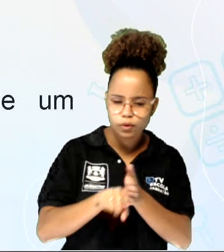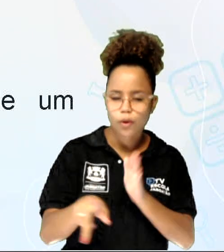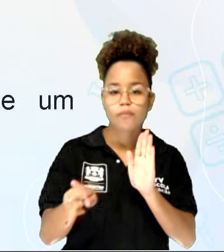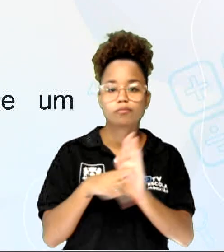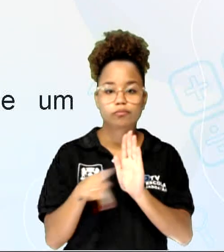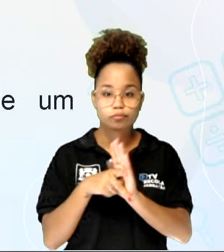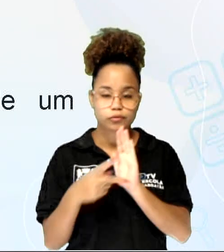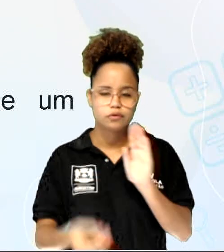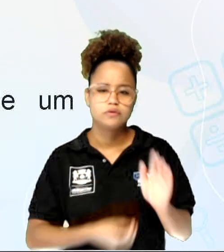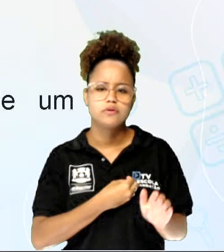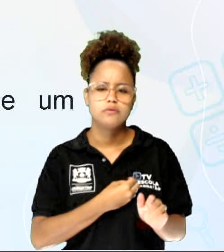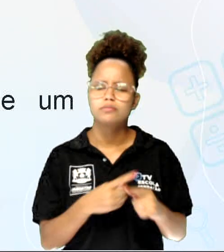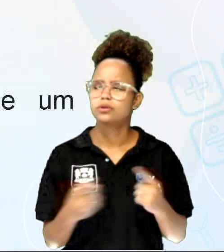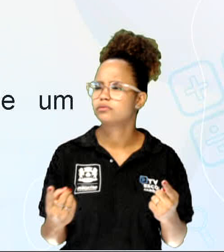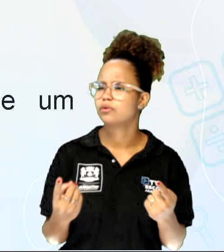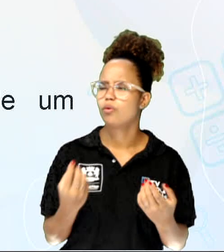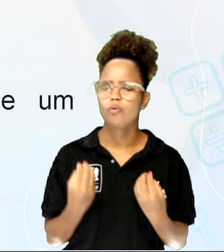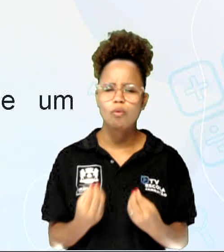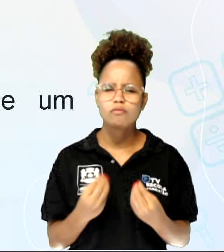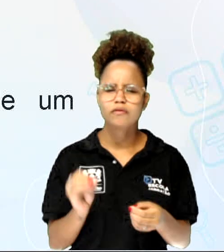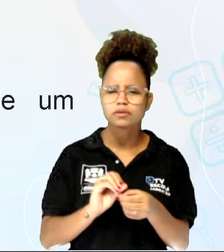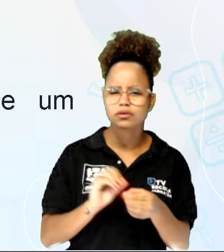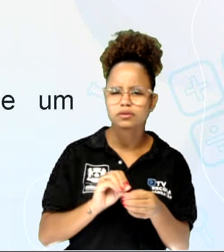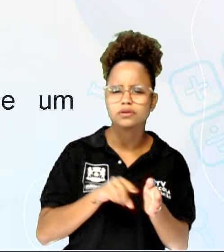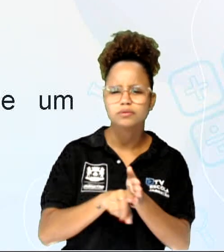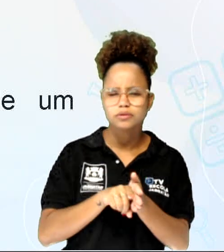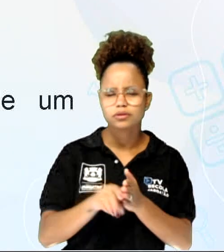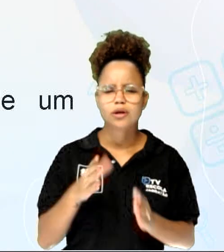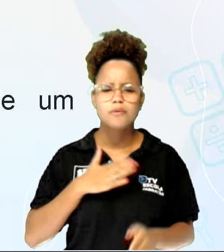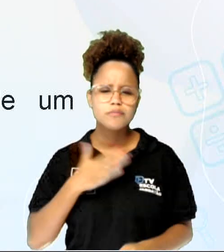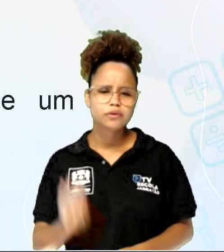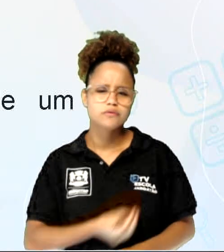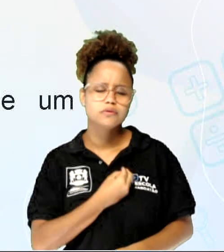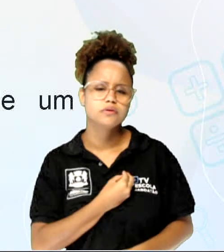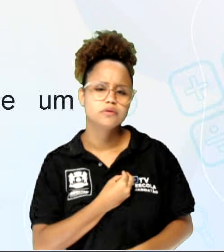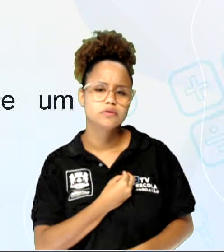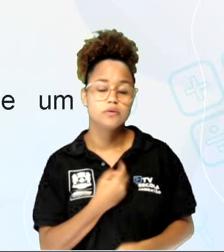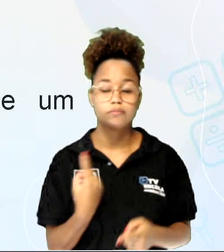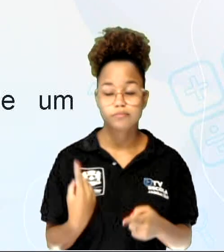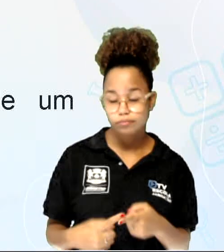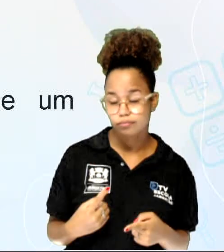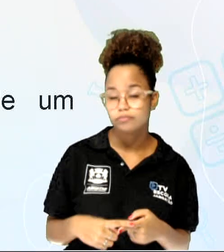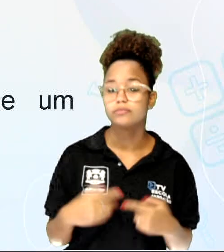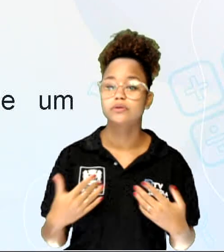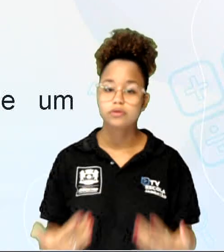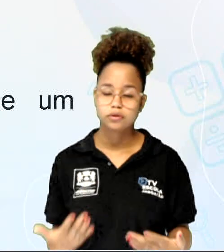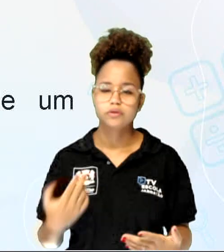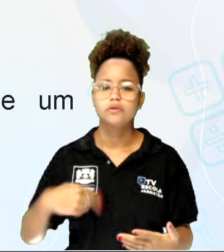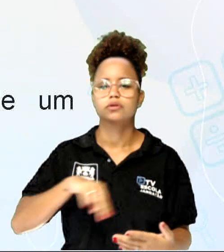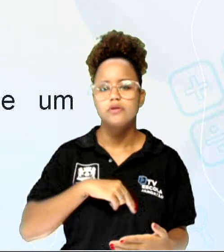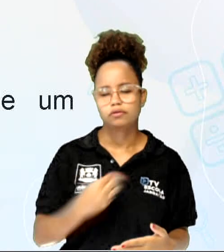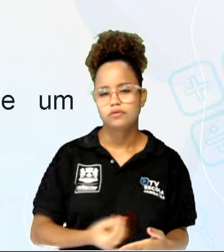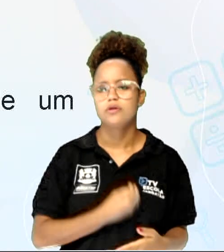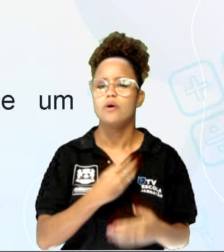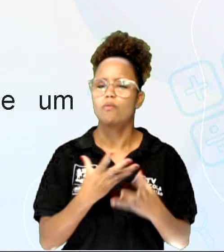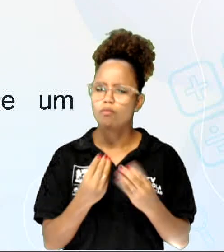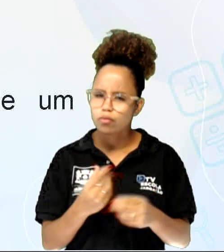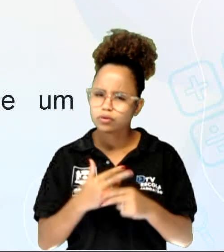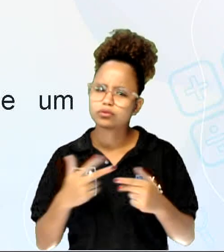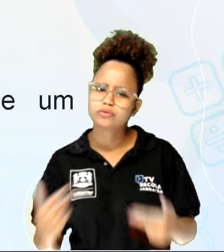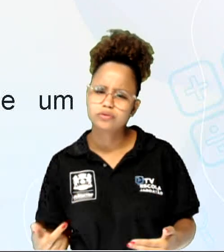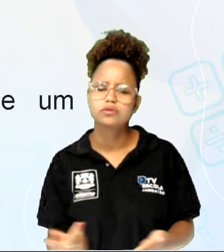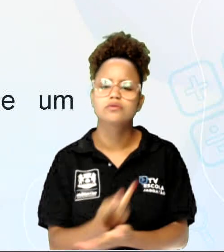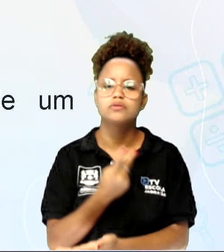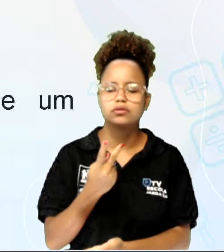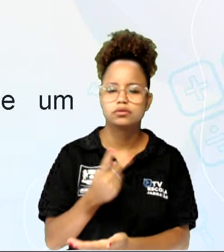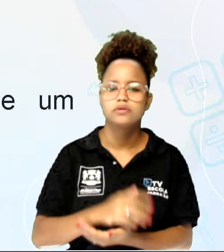Pois é. Mas fazer uma pesquisa sobre minha vida, Eduardo? Claro, porque a nossa vida, muitas coisas acontecem e, de repente, fatos